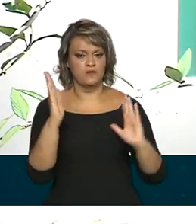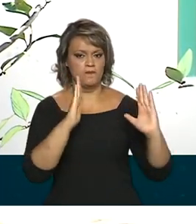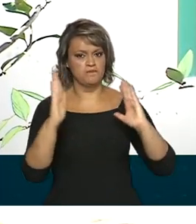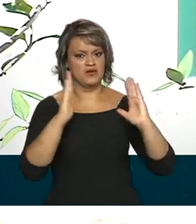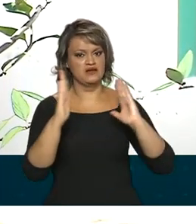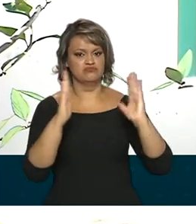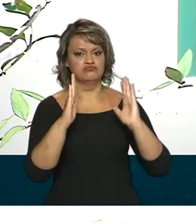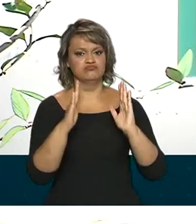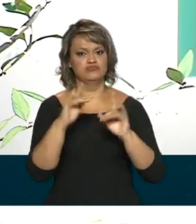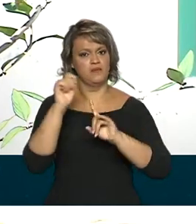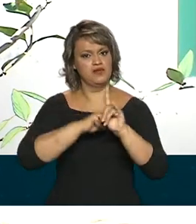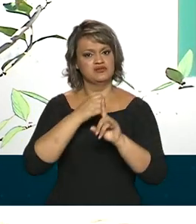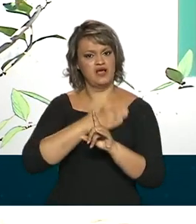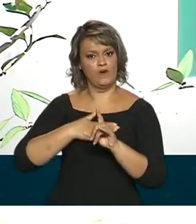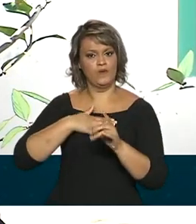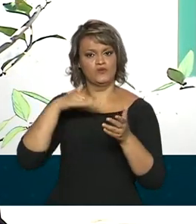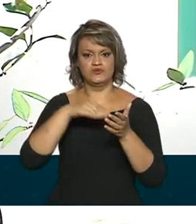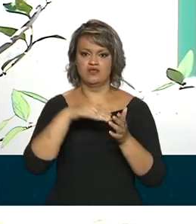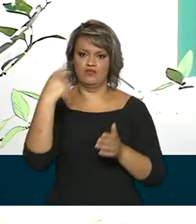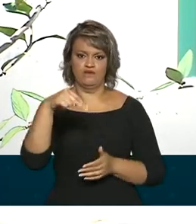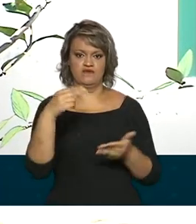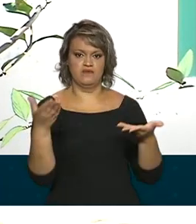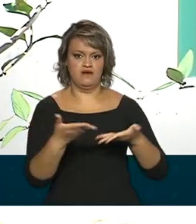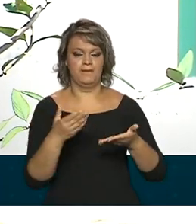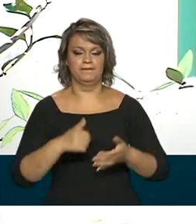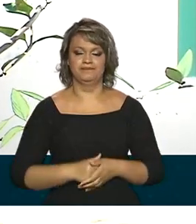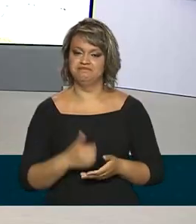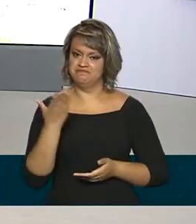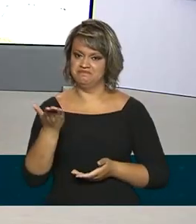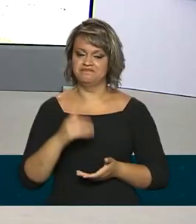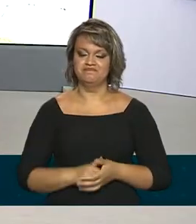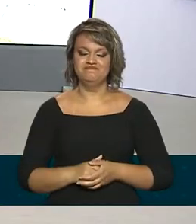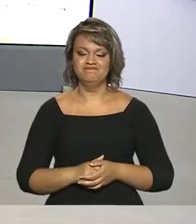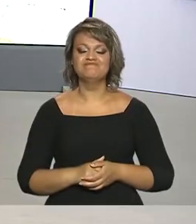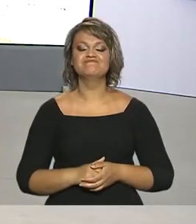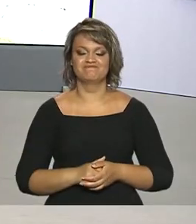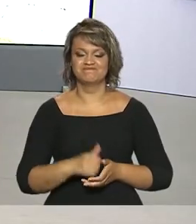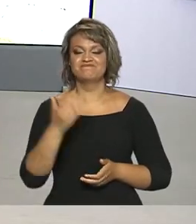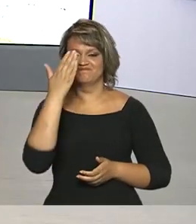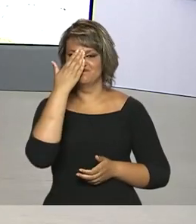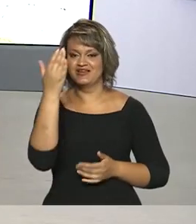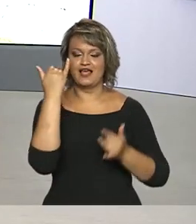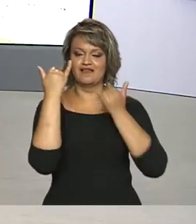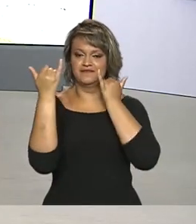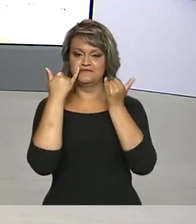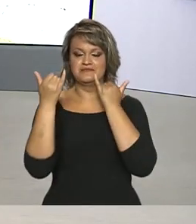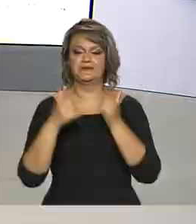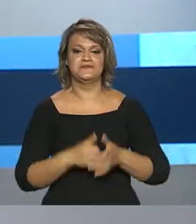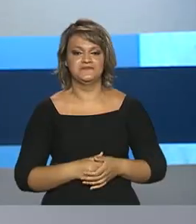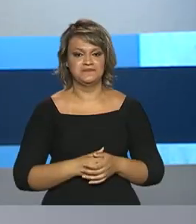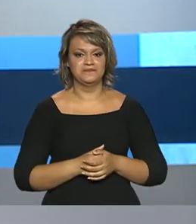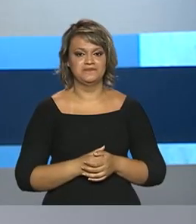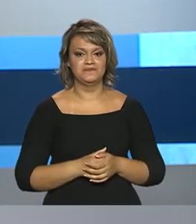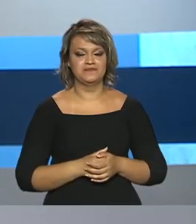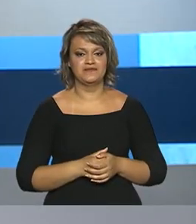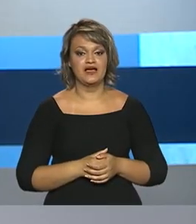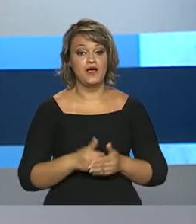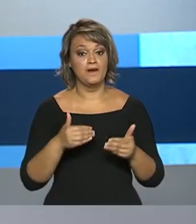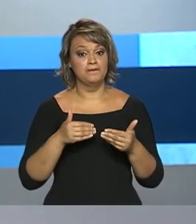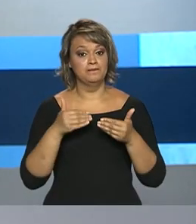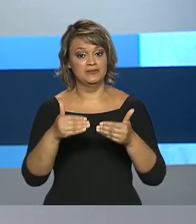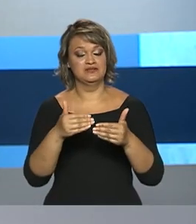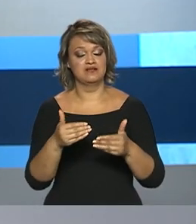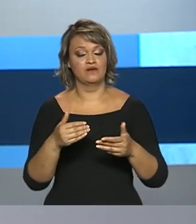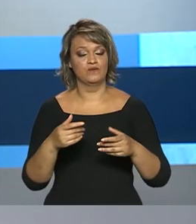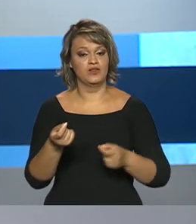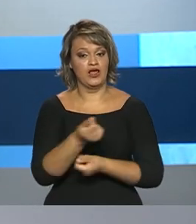de agosto a novembro deste ano. Renata, com você. Está certo, Glauco. Obrigada pelas suas informações. O Ministério da